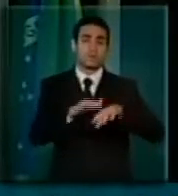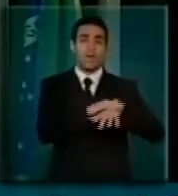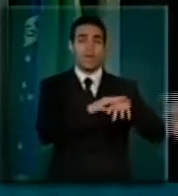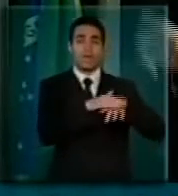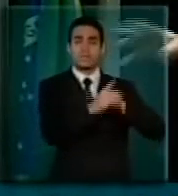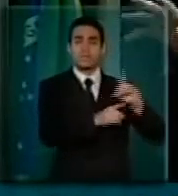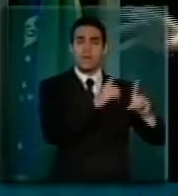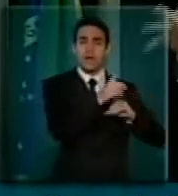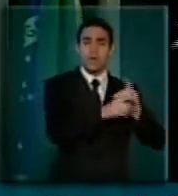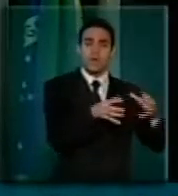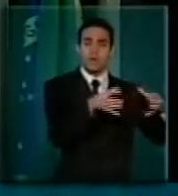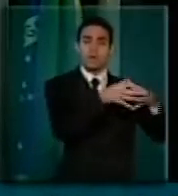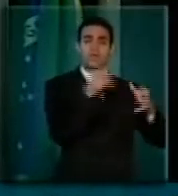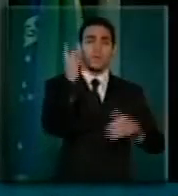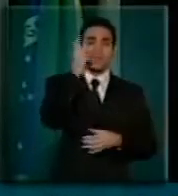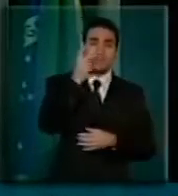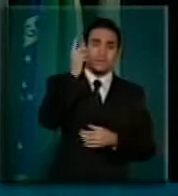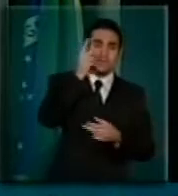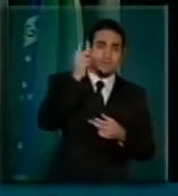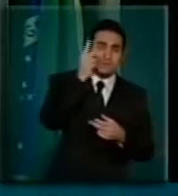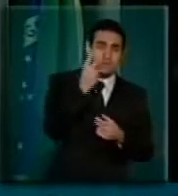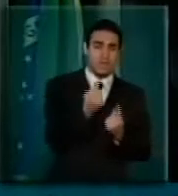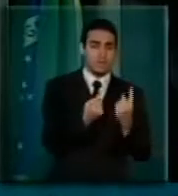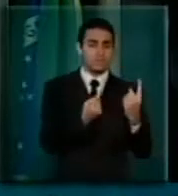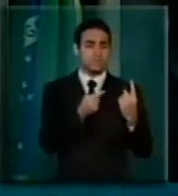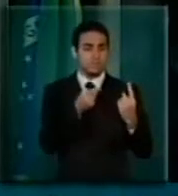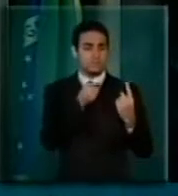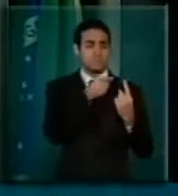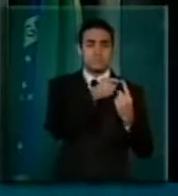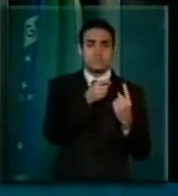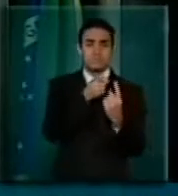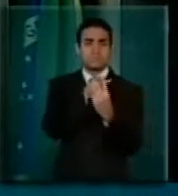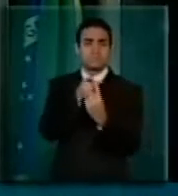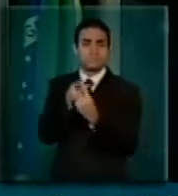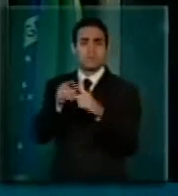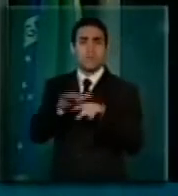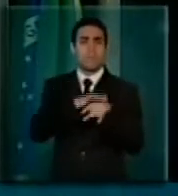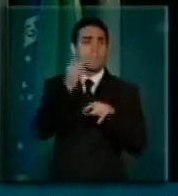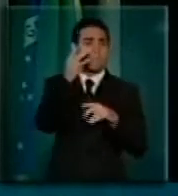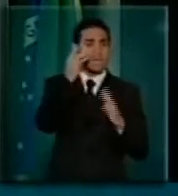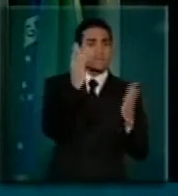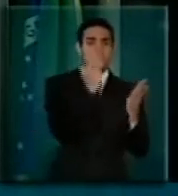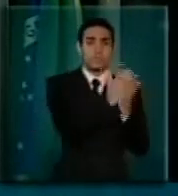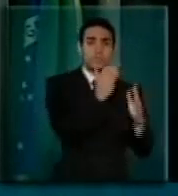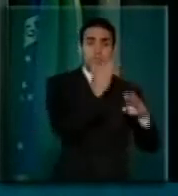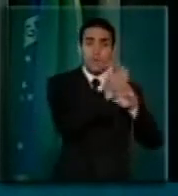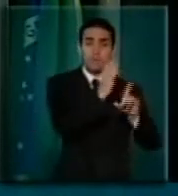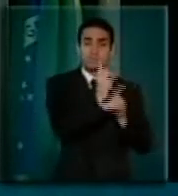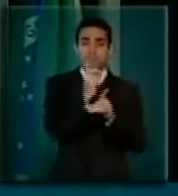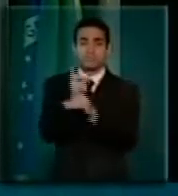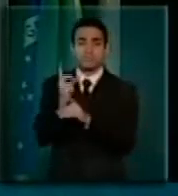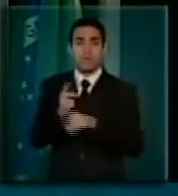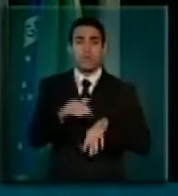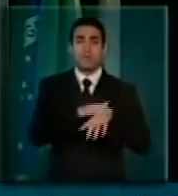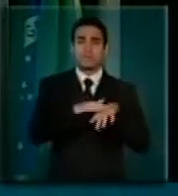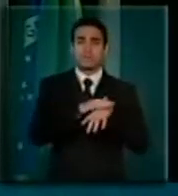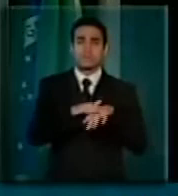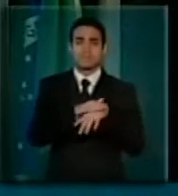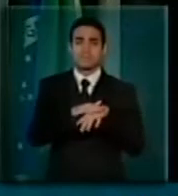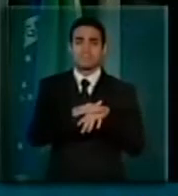com os parlamentares individualmente, havia um desejo de que nós